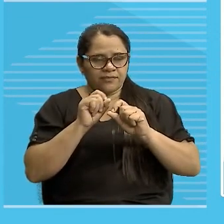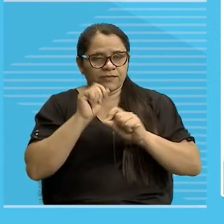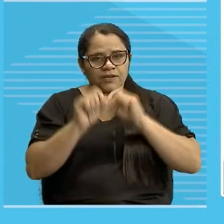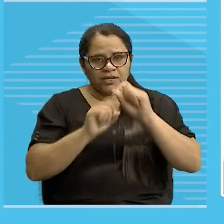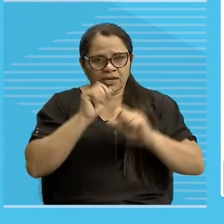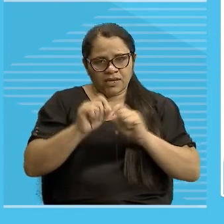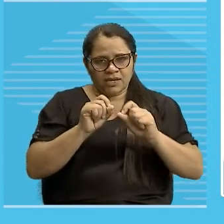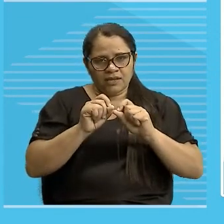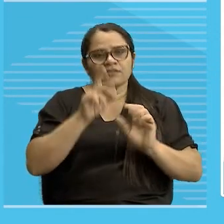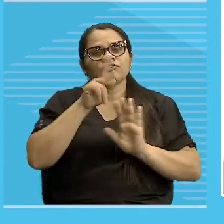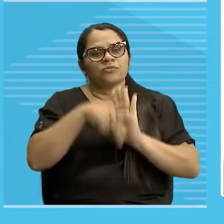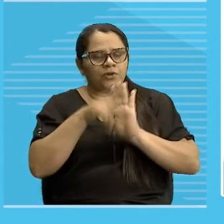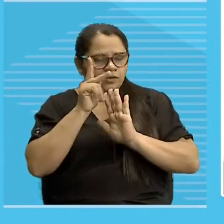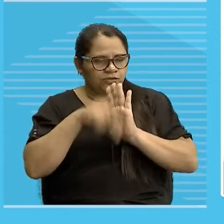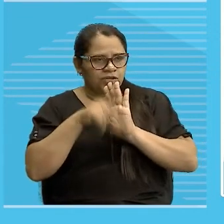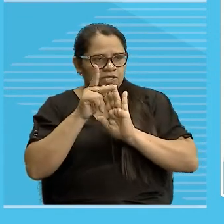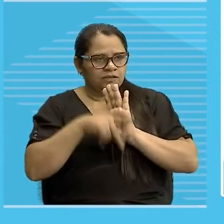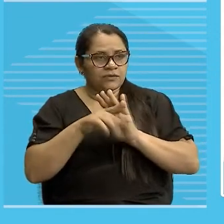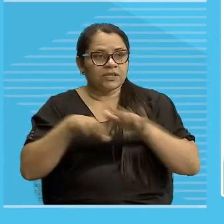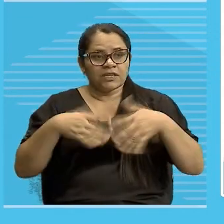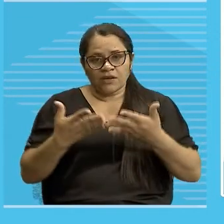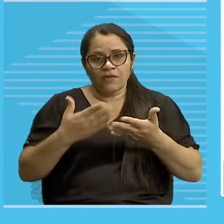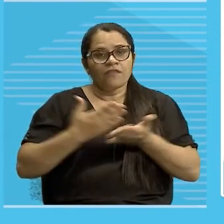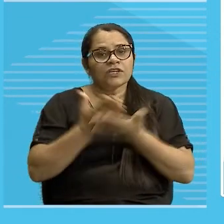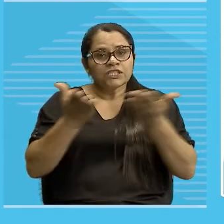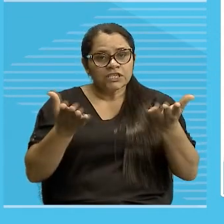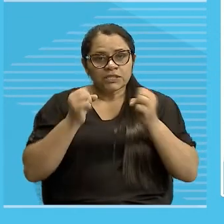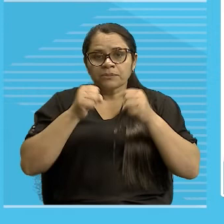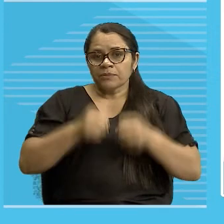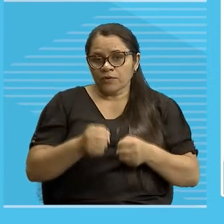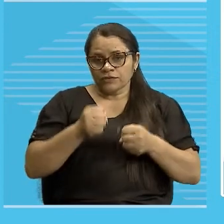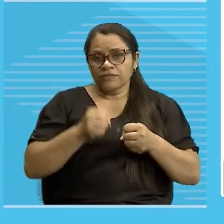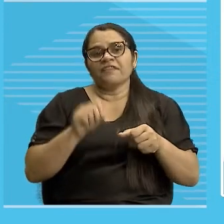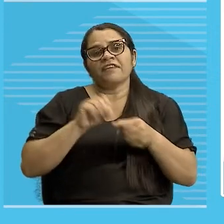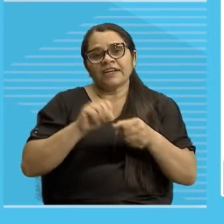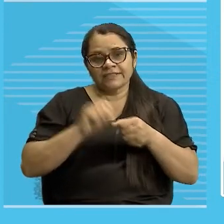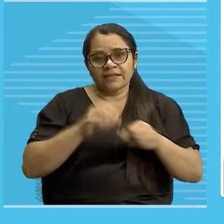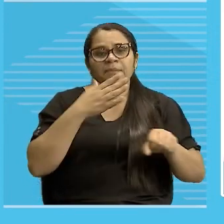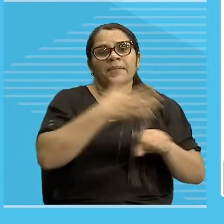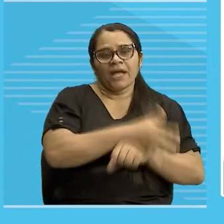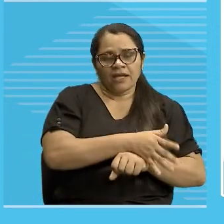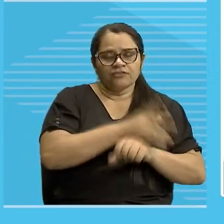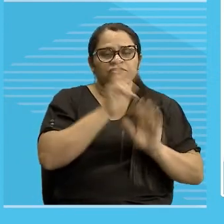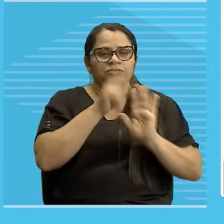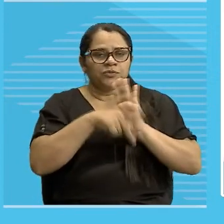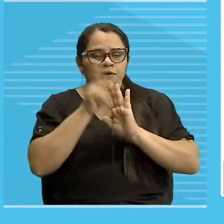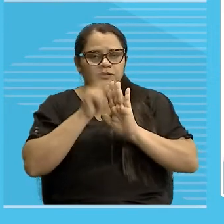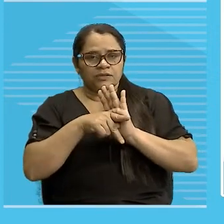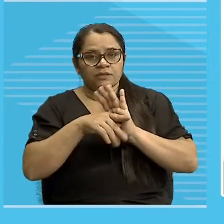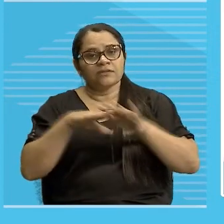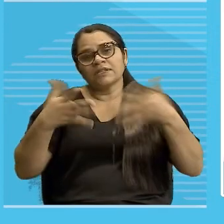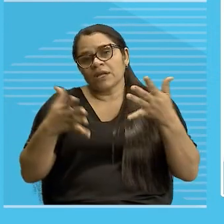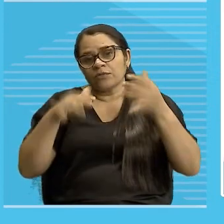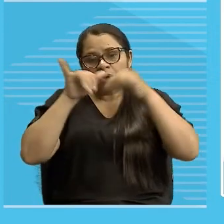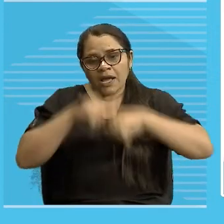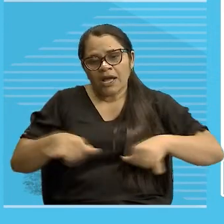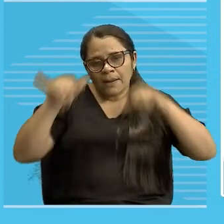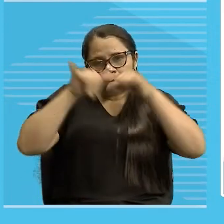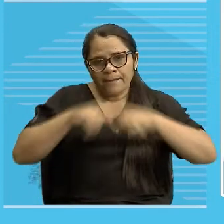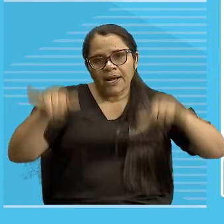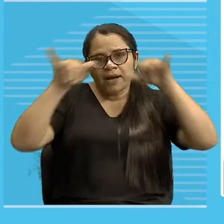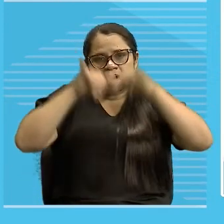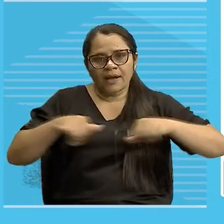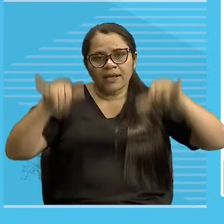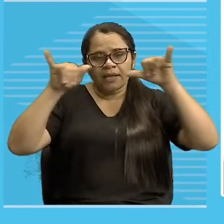do projeto. Sei lá, numa campanha, por exemplo, para contextualizar, de combate à dengue, em que